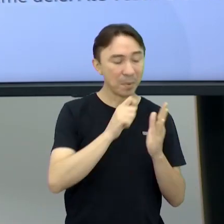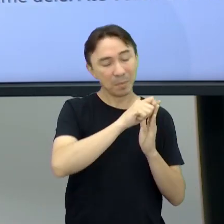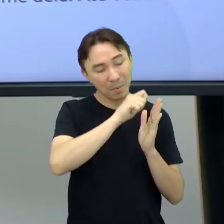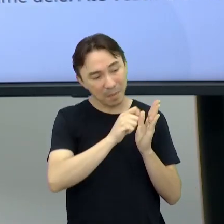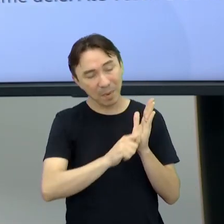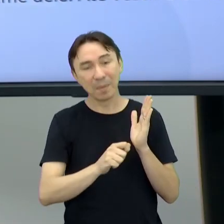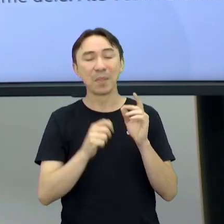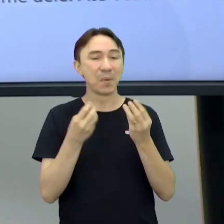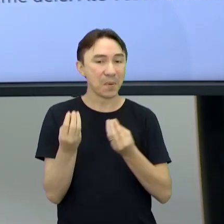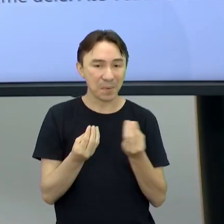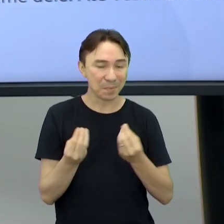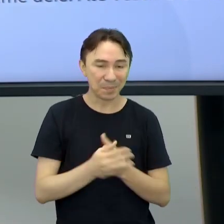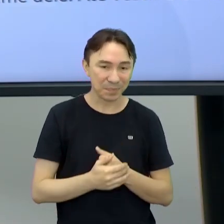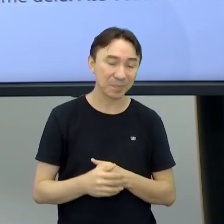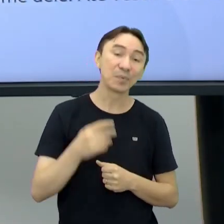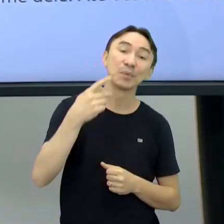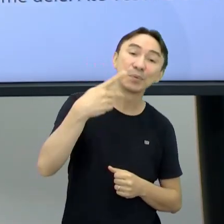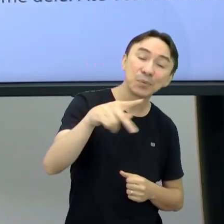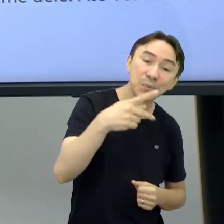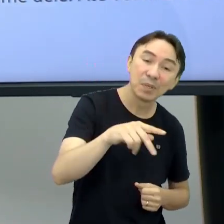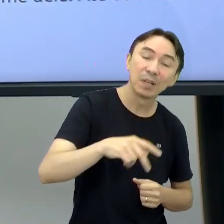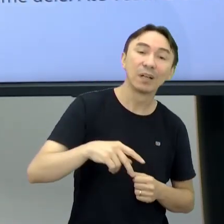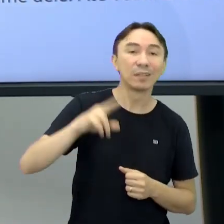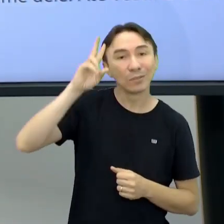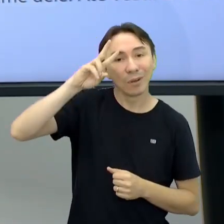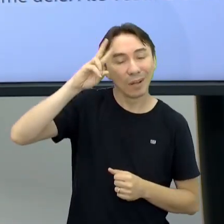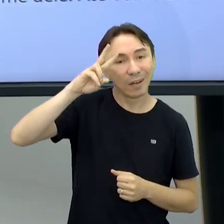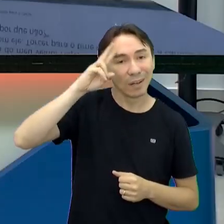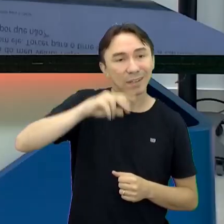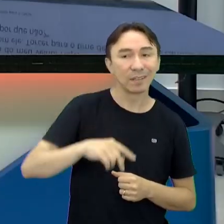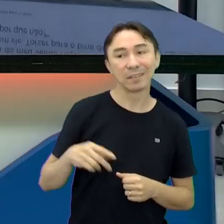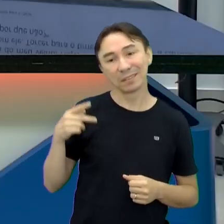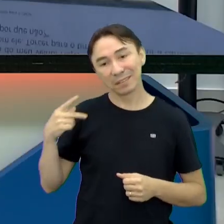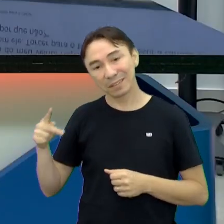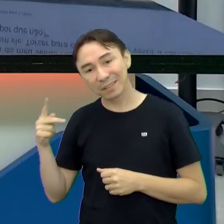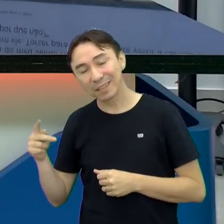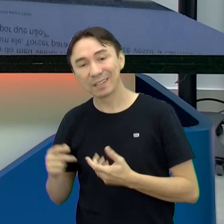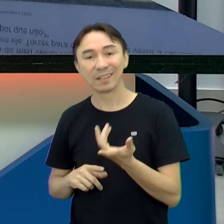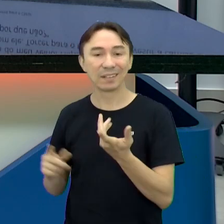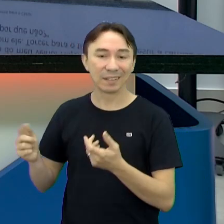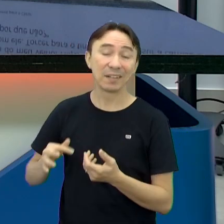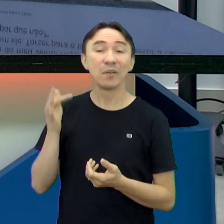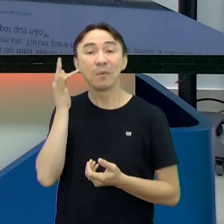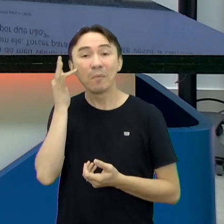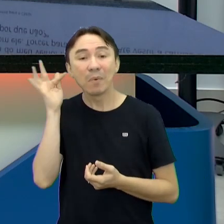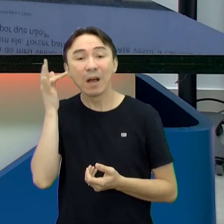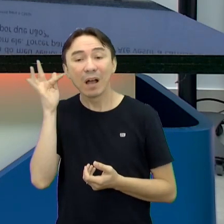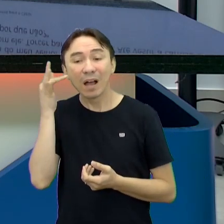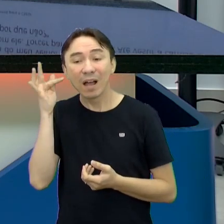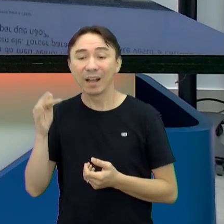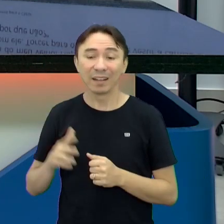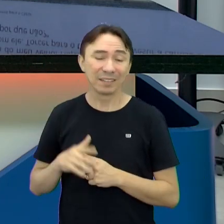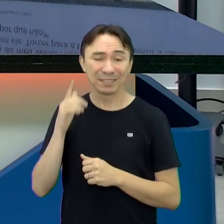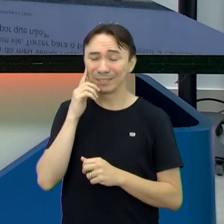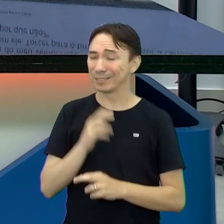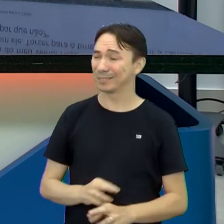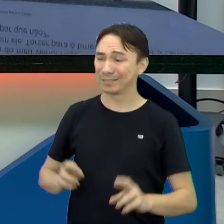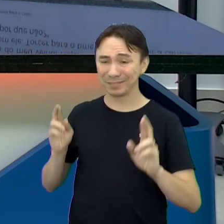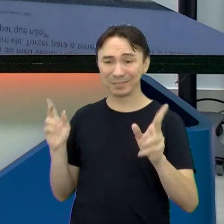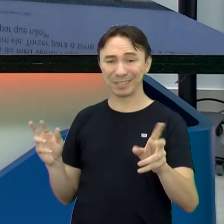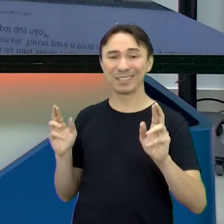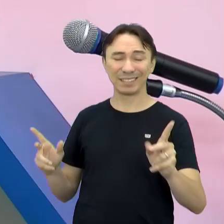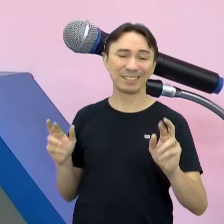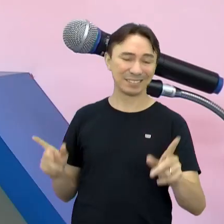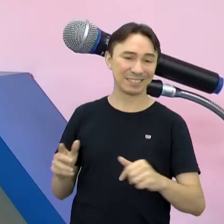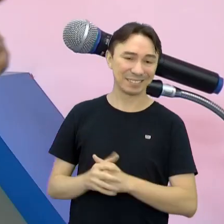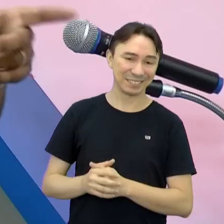sua Ela é muito diferente Do enredo do professor Mauro É O Mauro trouxe mais A parte cômica E sem vocês combinarem Parece que a